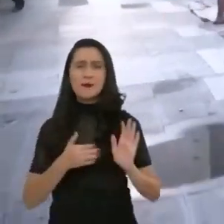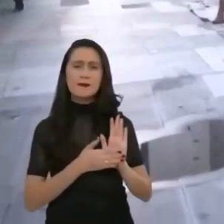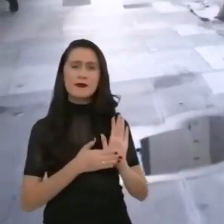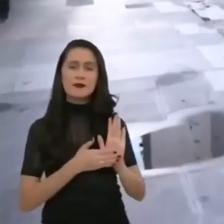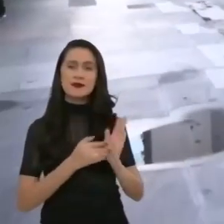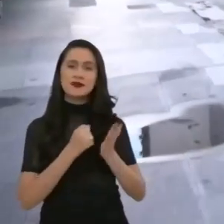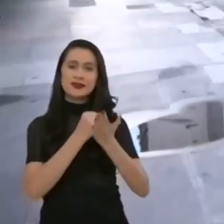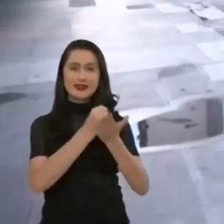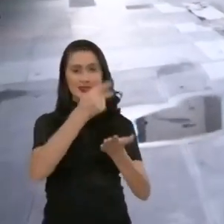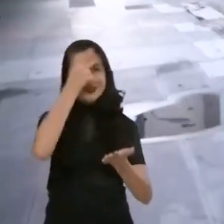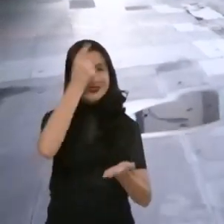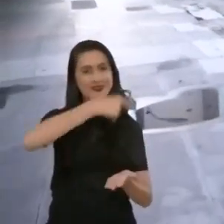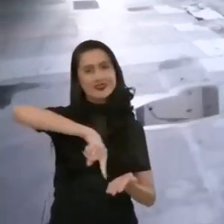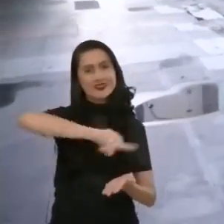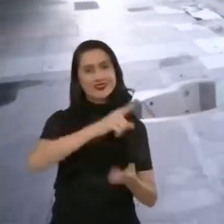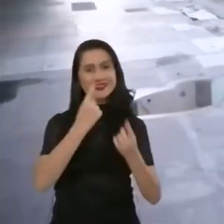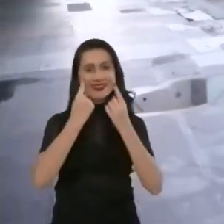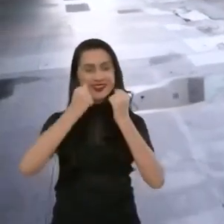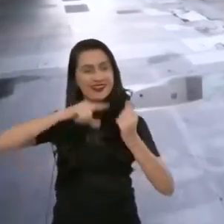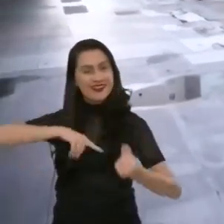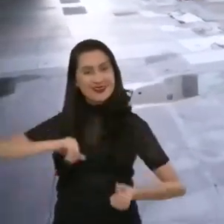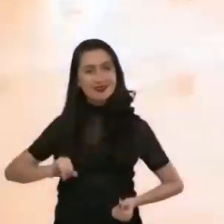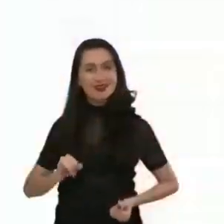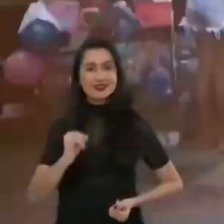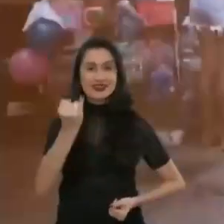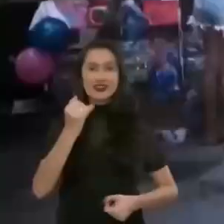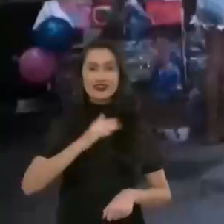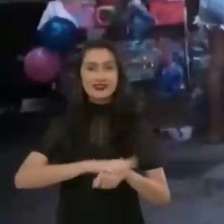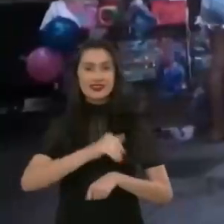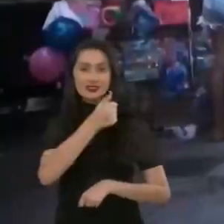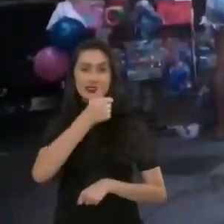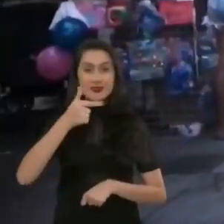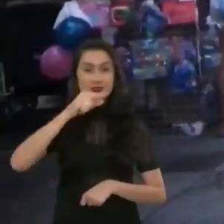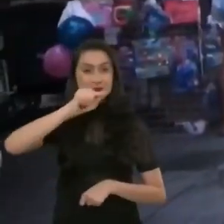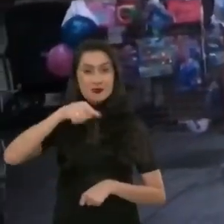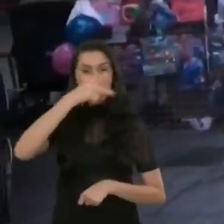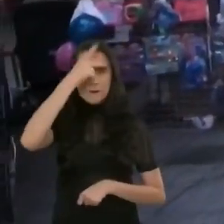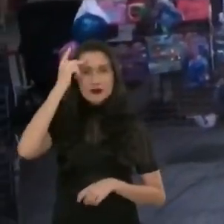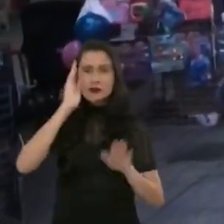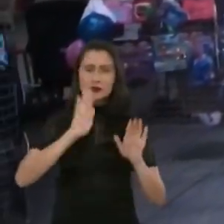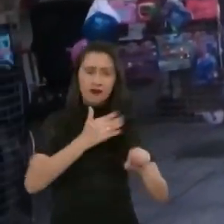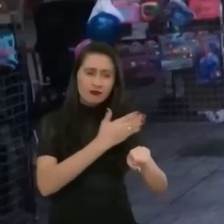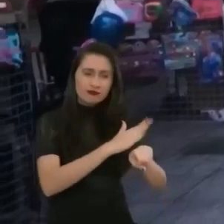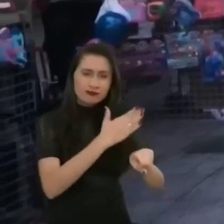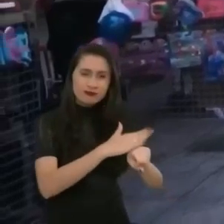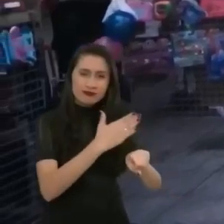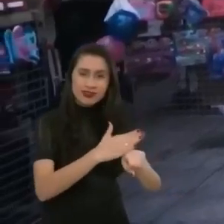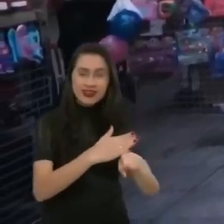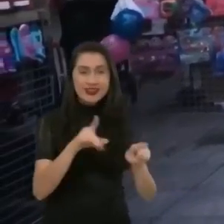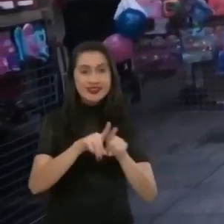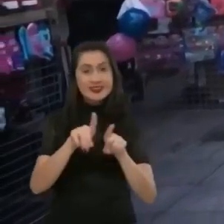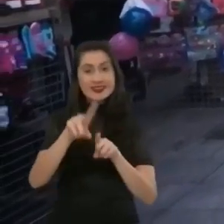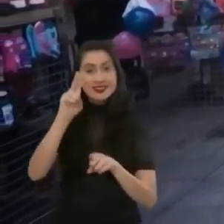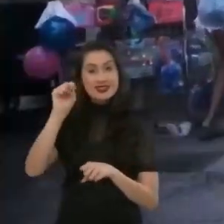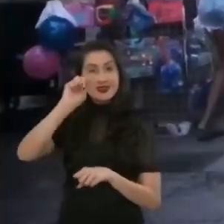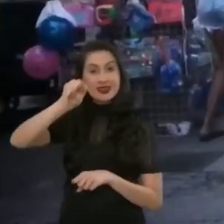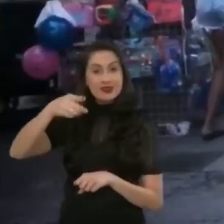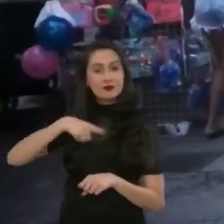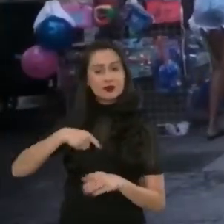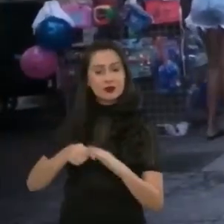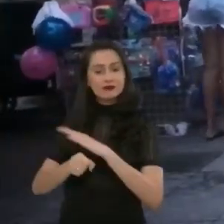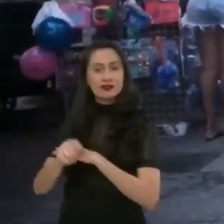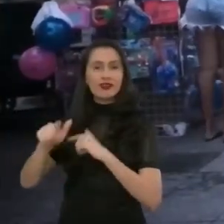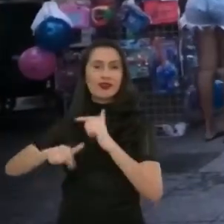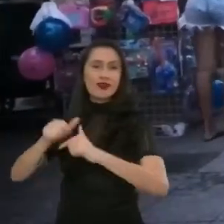propósito é ajudar o povo alagoano a ter mais oportunidades. Com mais de 12 mil pessoas qualificadas e mais de 50 mil